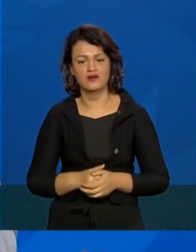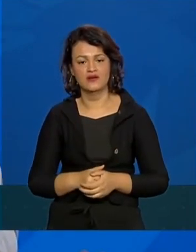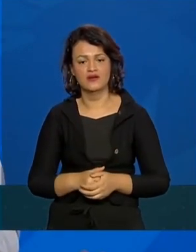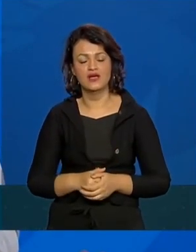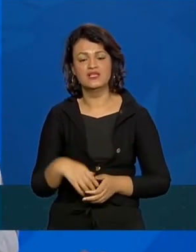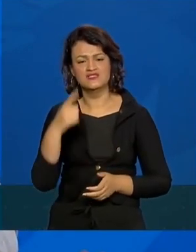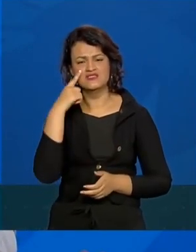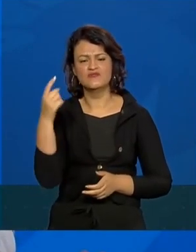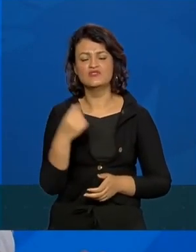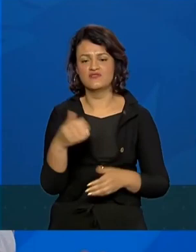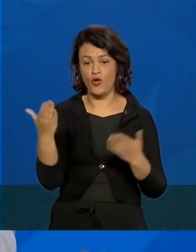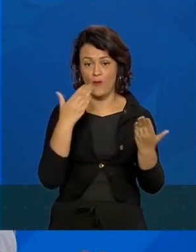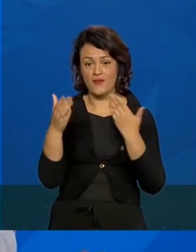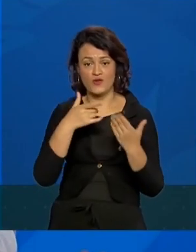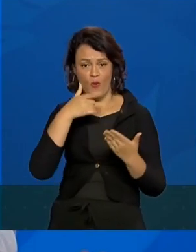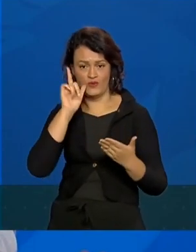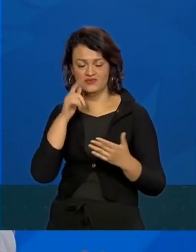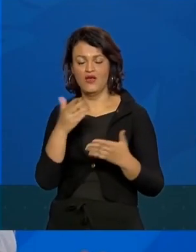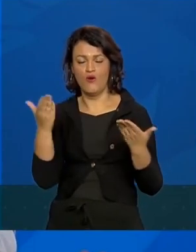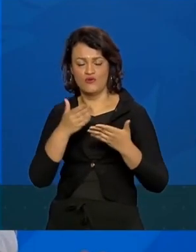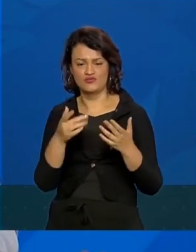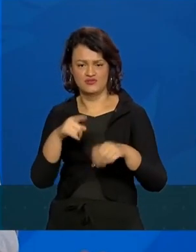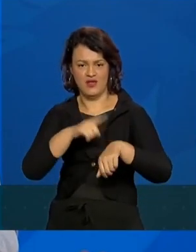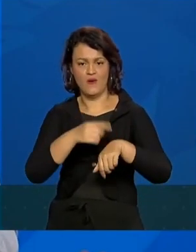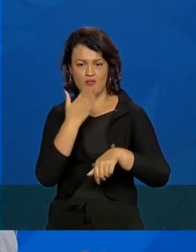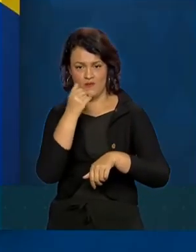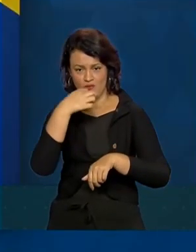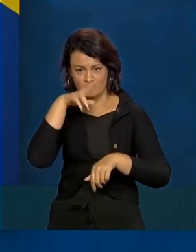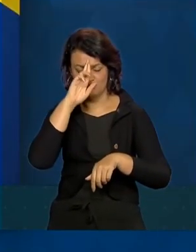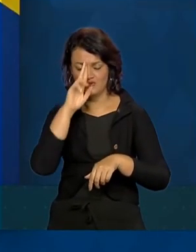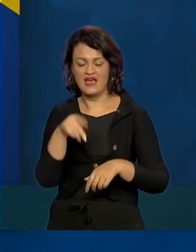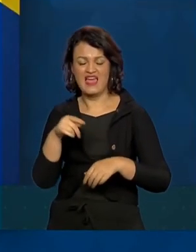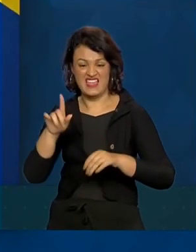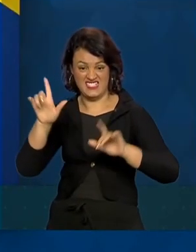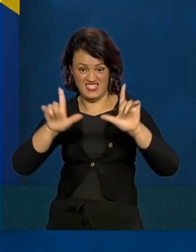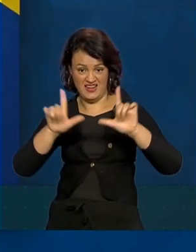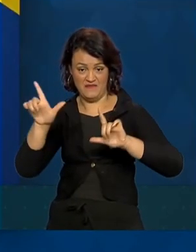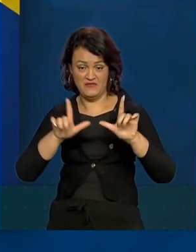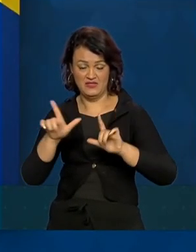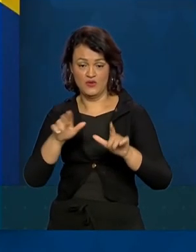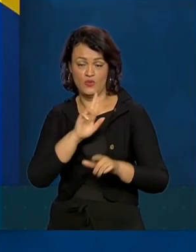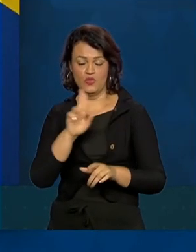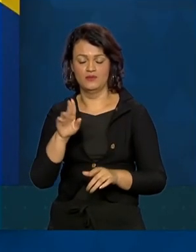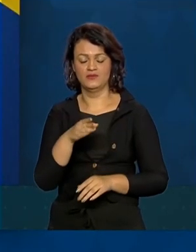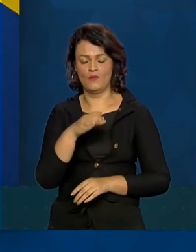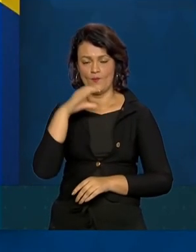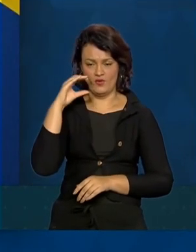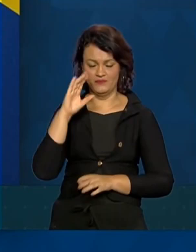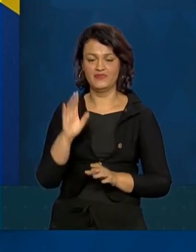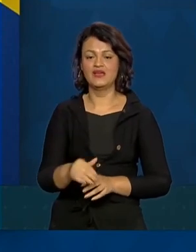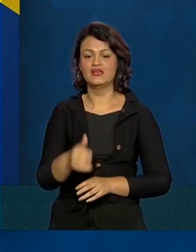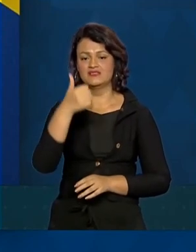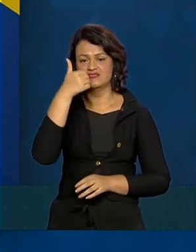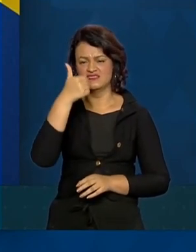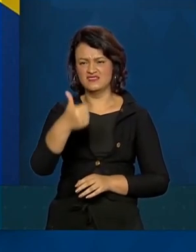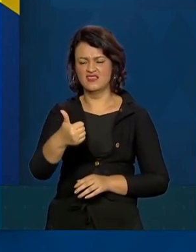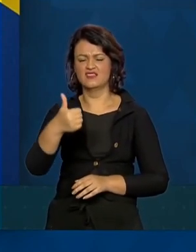verem o número de ontem, hoje, agora, na hora do almoço, nessa mesma emissora, já tem um pouco maior, está bom, 101